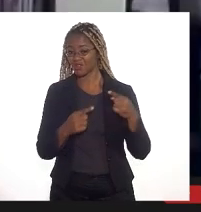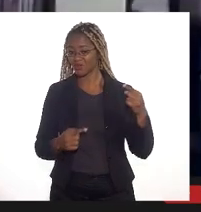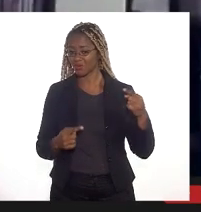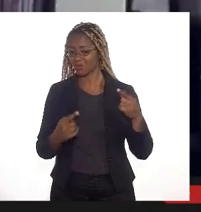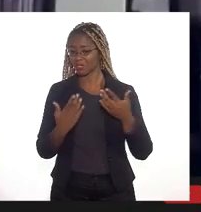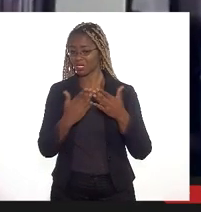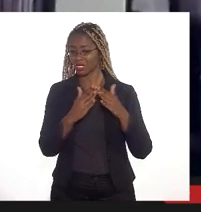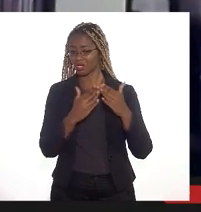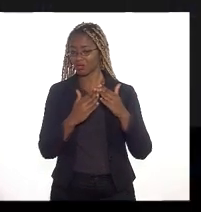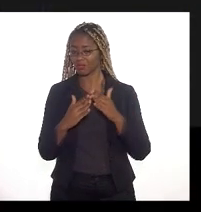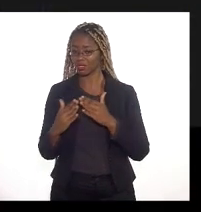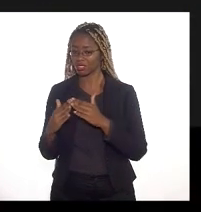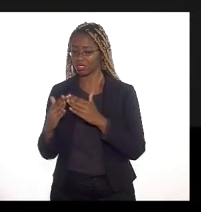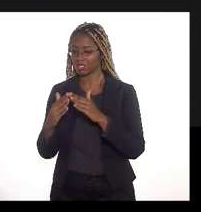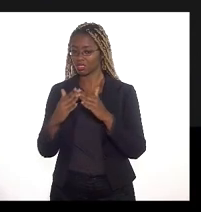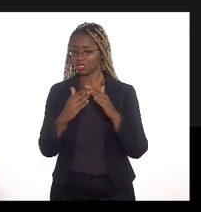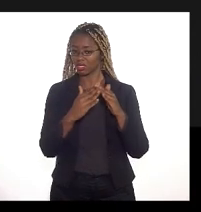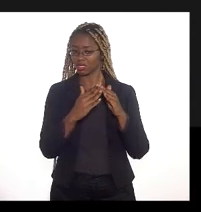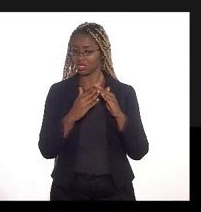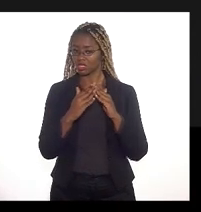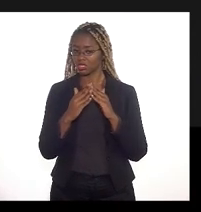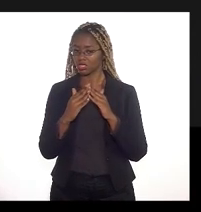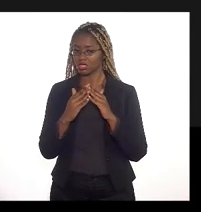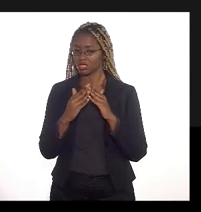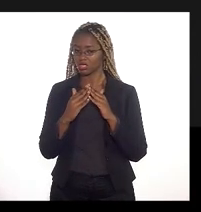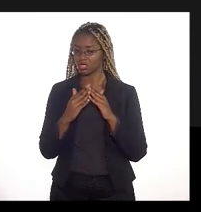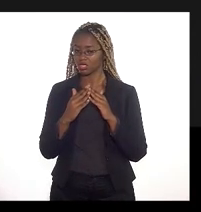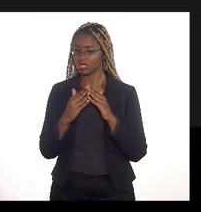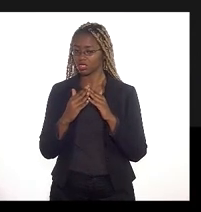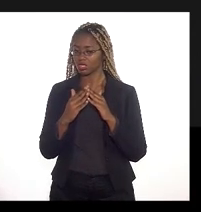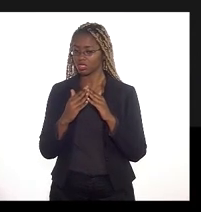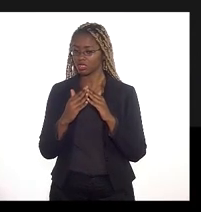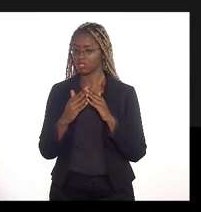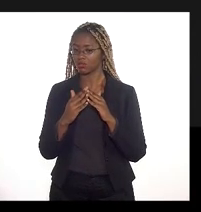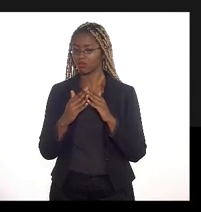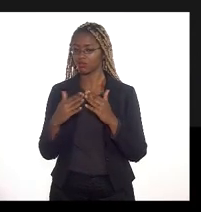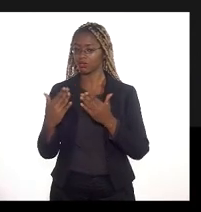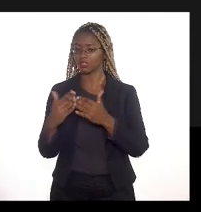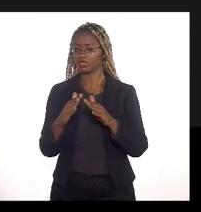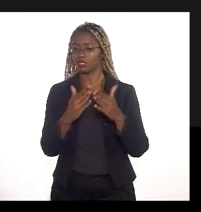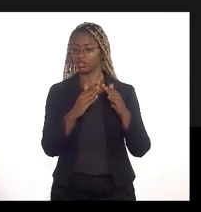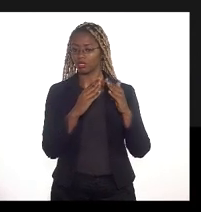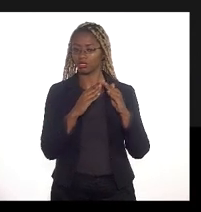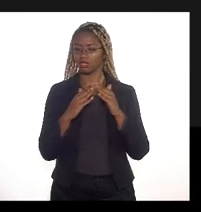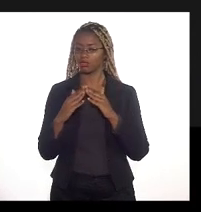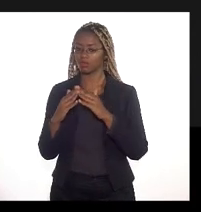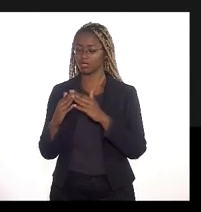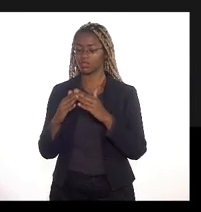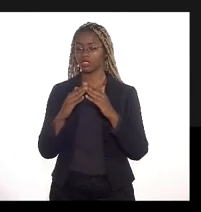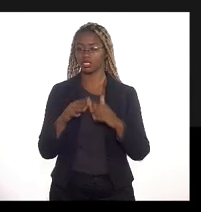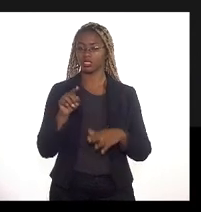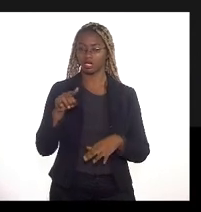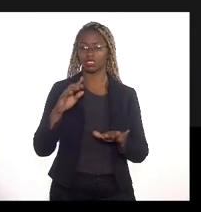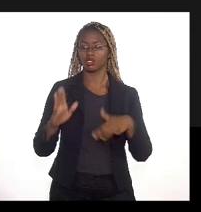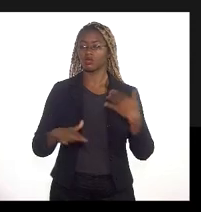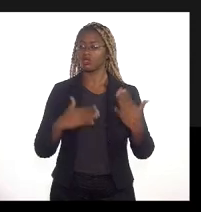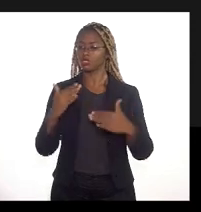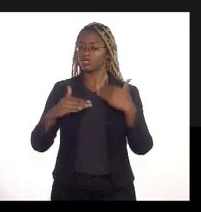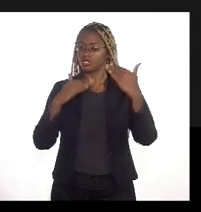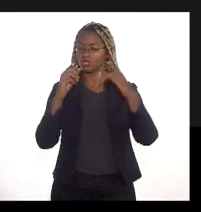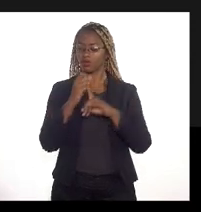vocês estão me ouvindo? a habitação e o desenvolvimento